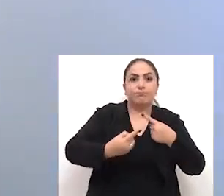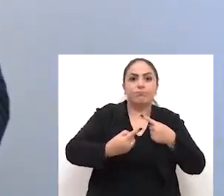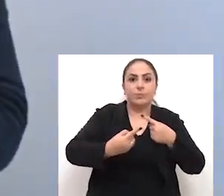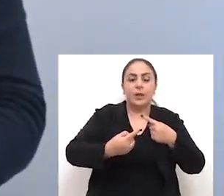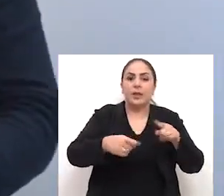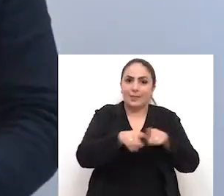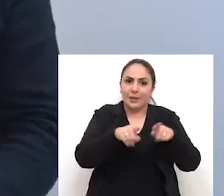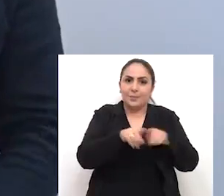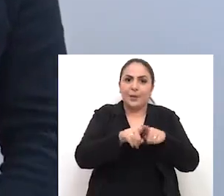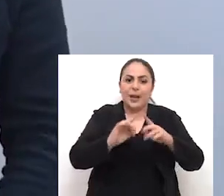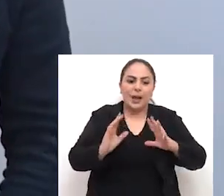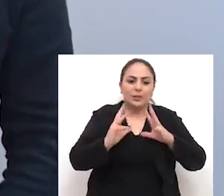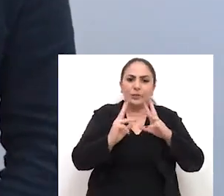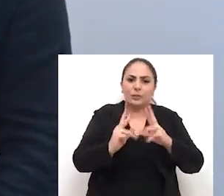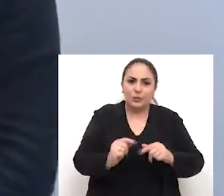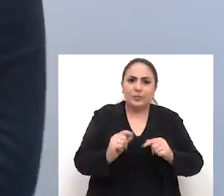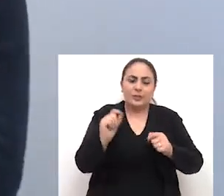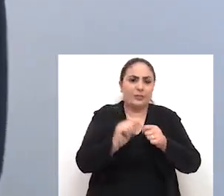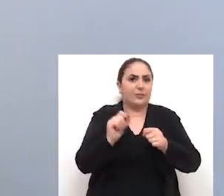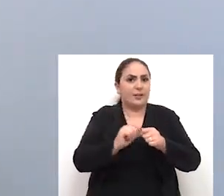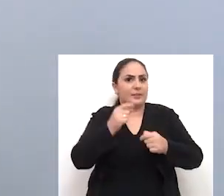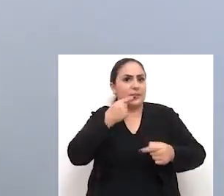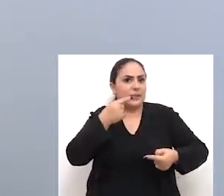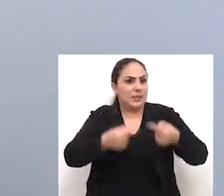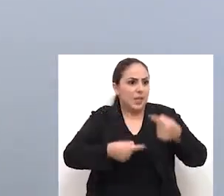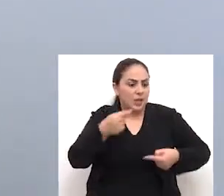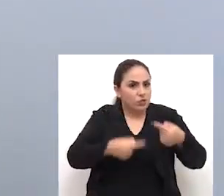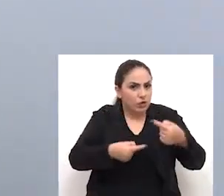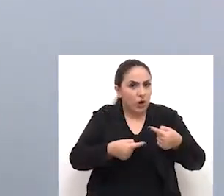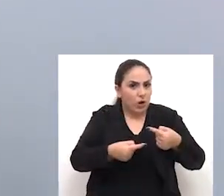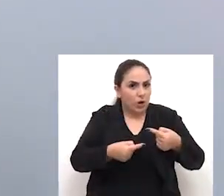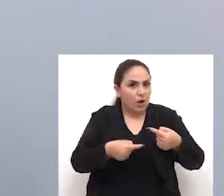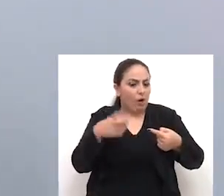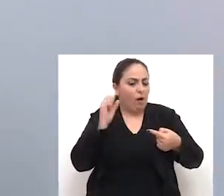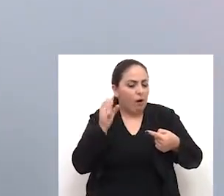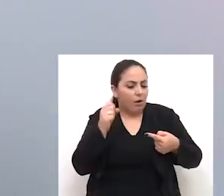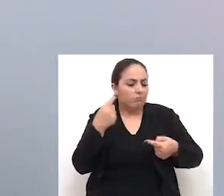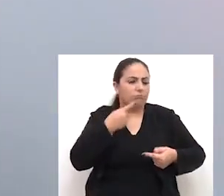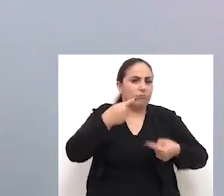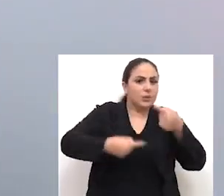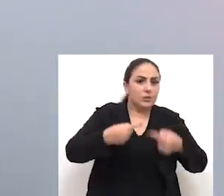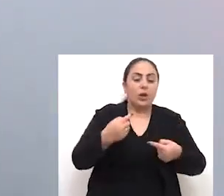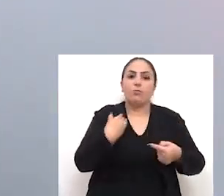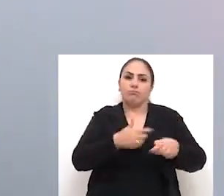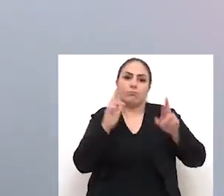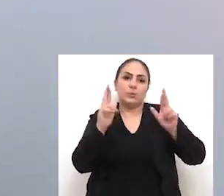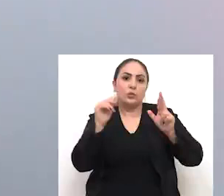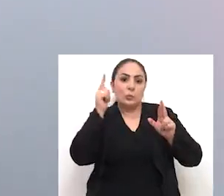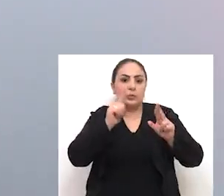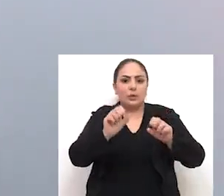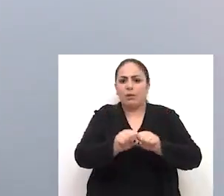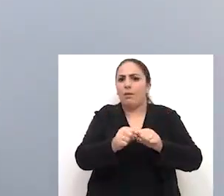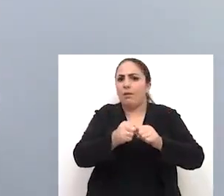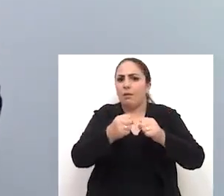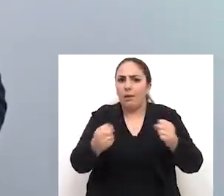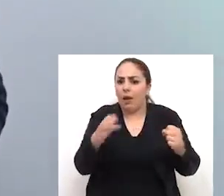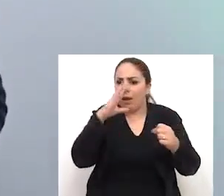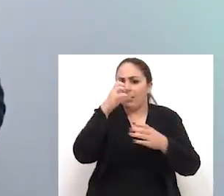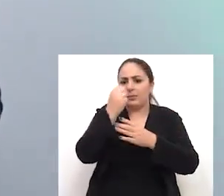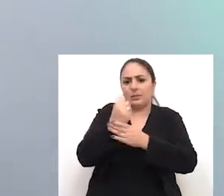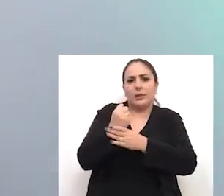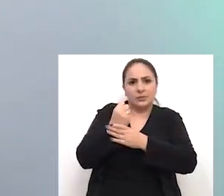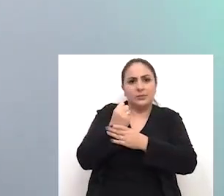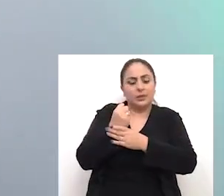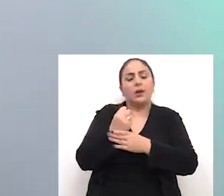daqueles que fazem as críticas de ouvir, eu tenho expectativa de que a gente consiga romper com as